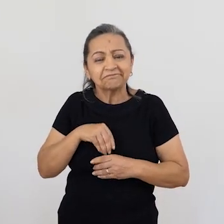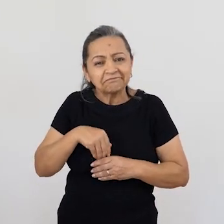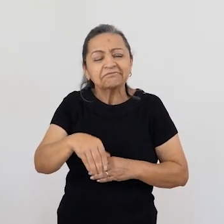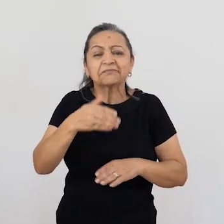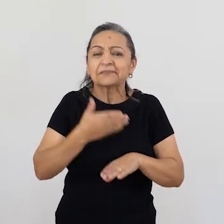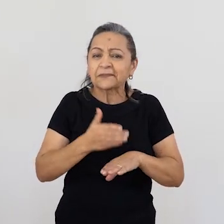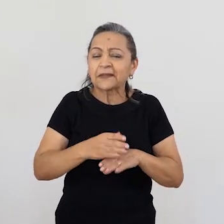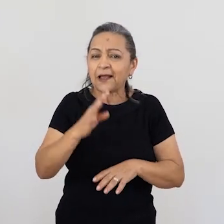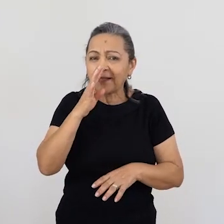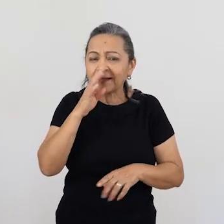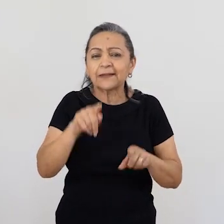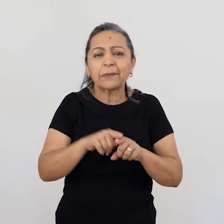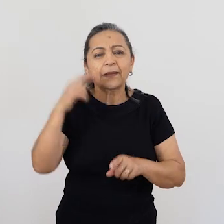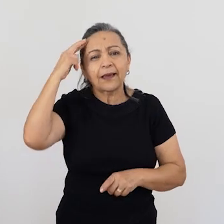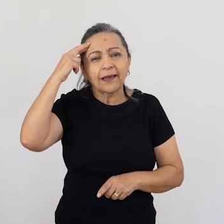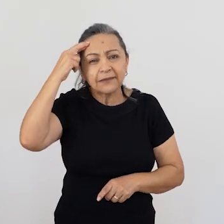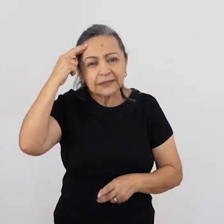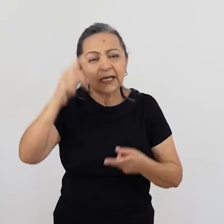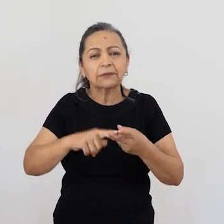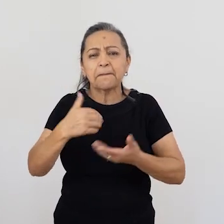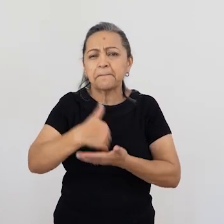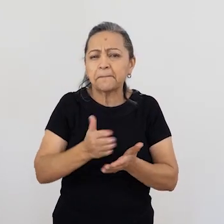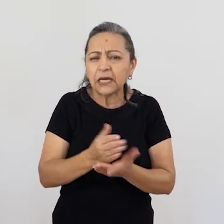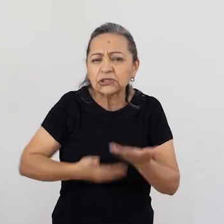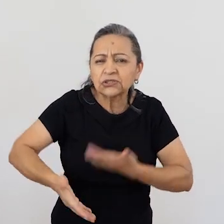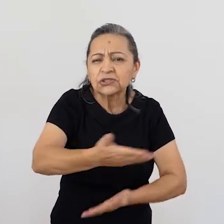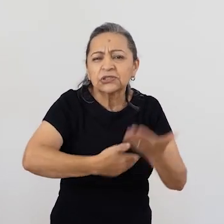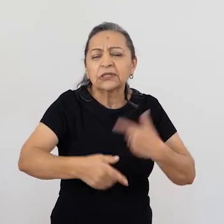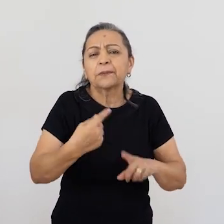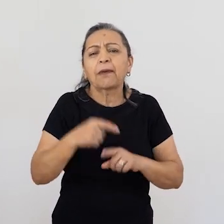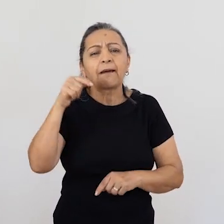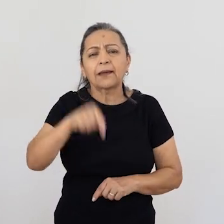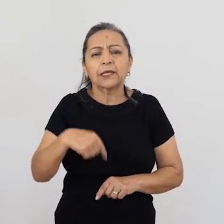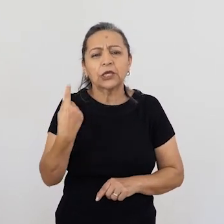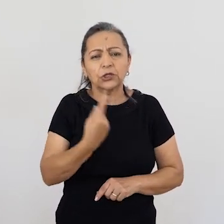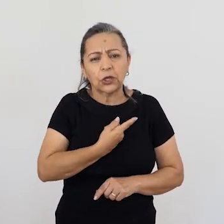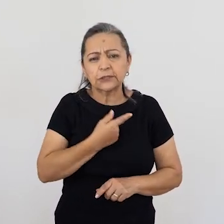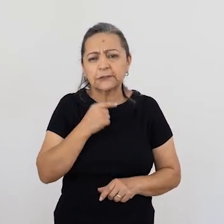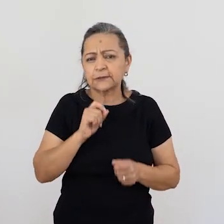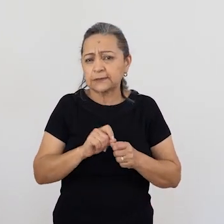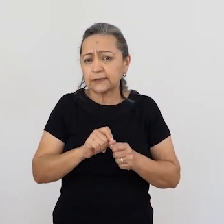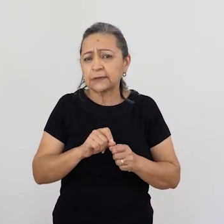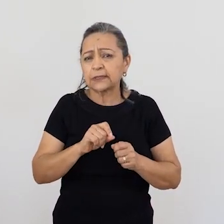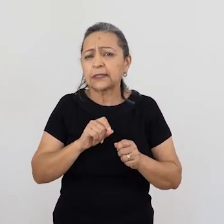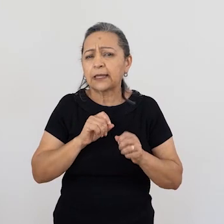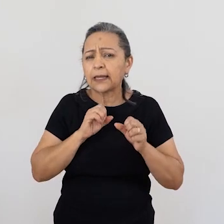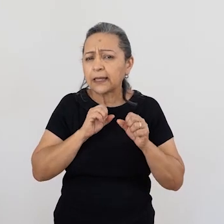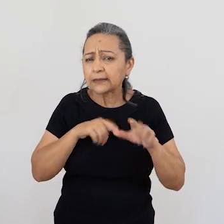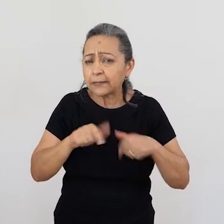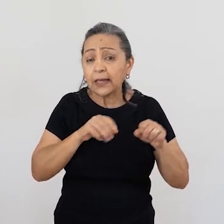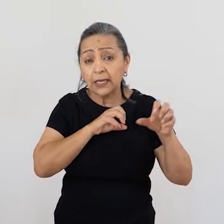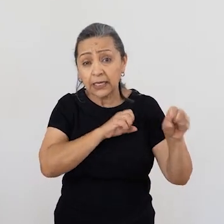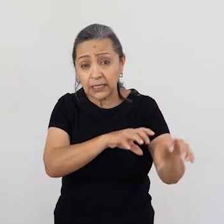aprendizados que a gente internaliza a partir dessa prática da contemplação e da reflexão e das